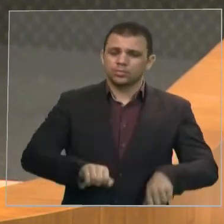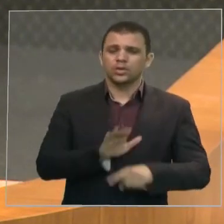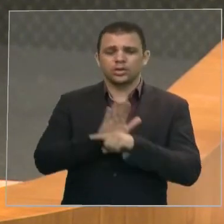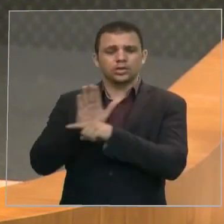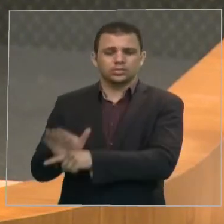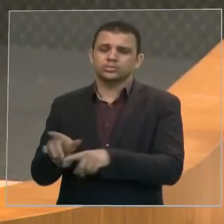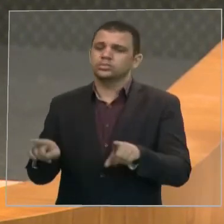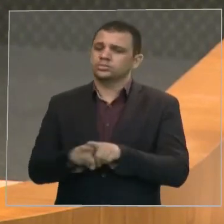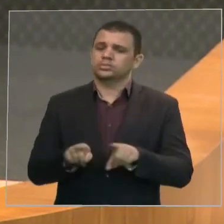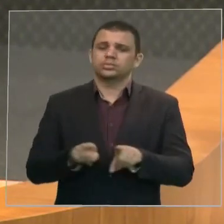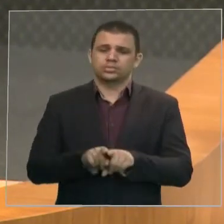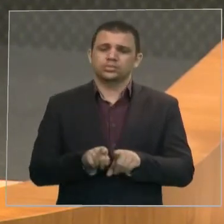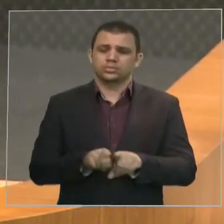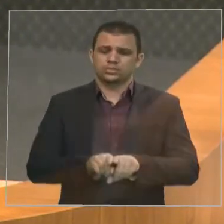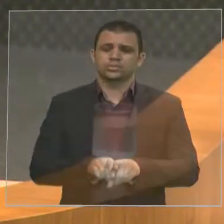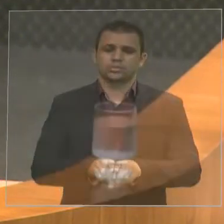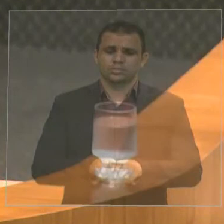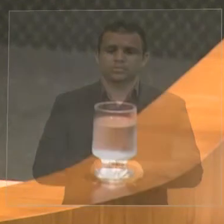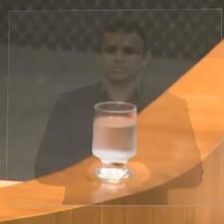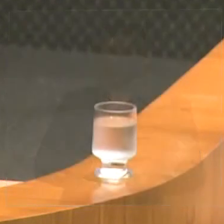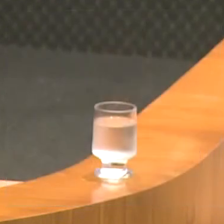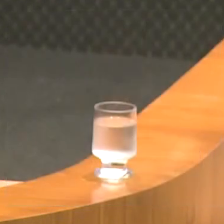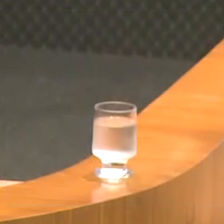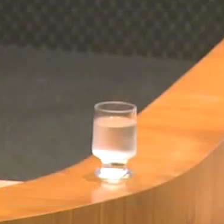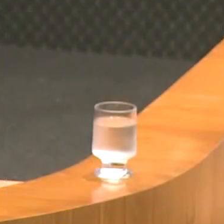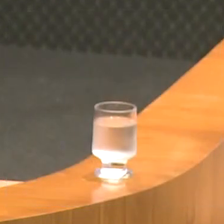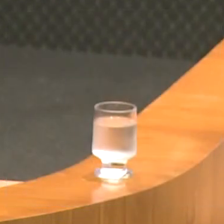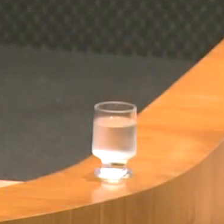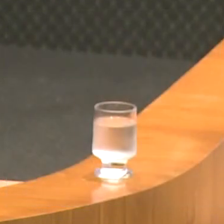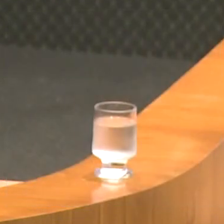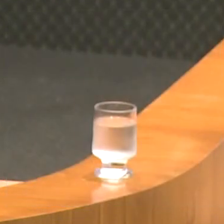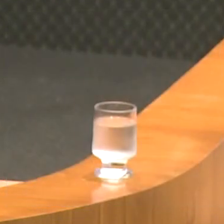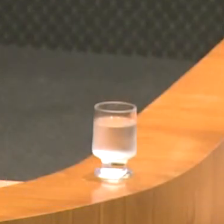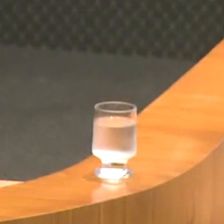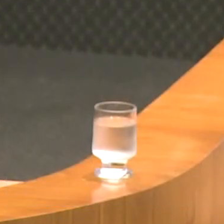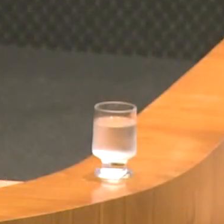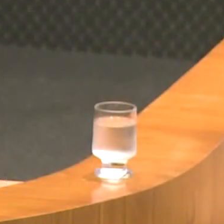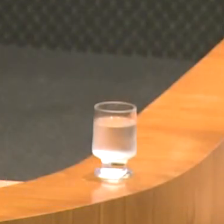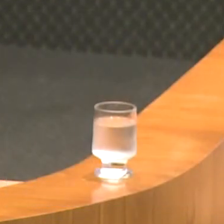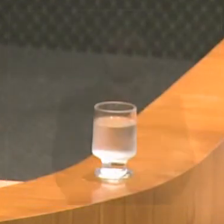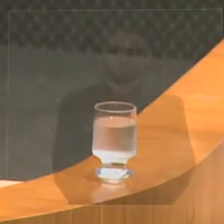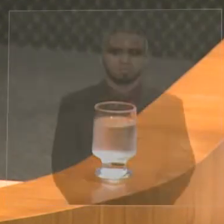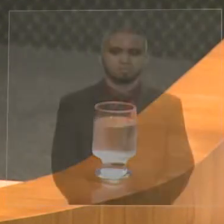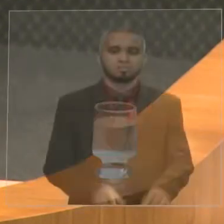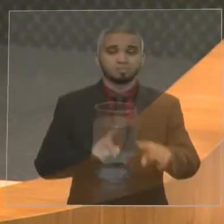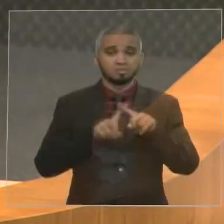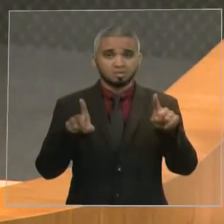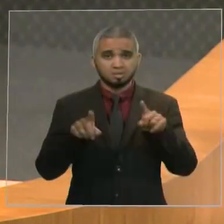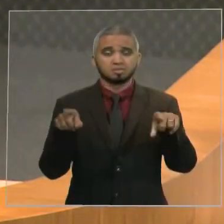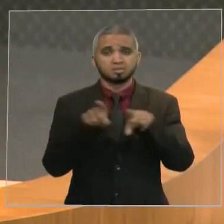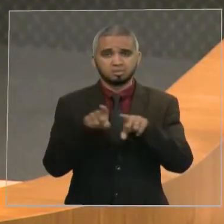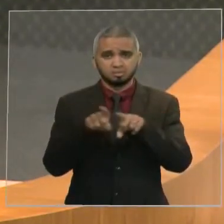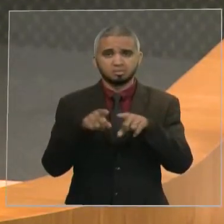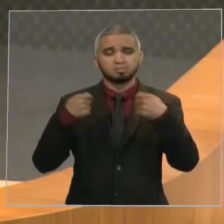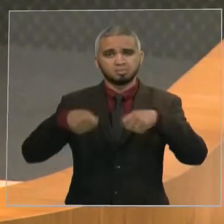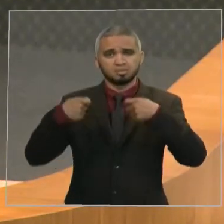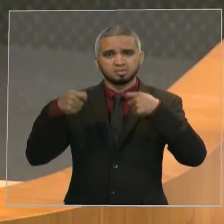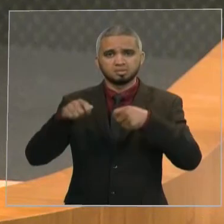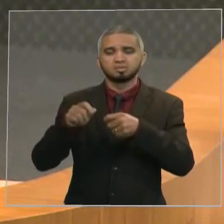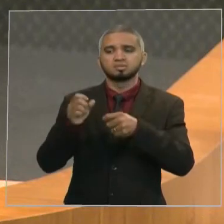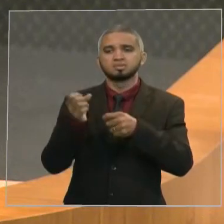pode, claro, fazer os seus leilões, mas estabelecer um percentual para que haja, de fato, o atendimento às entidades